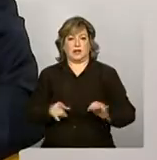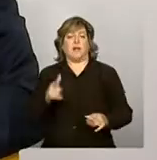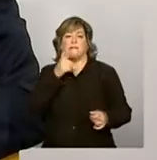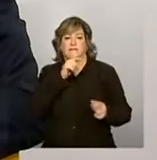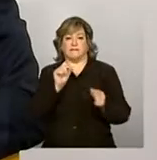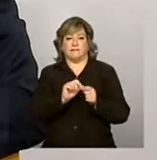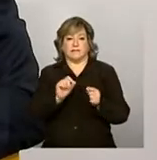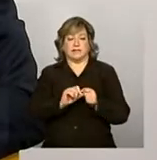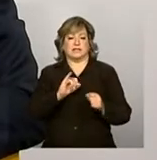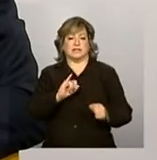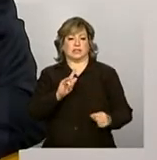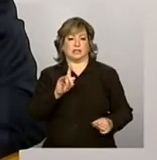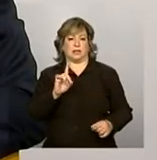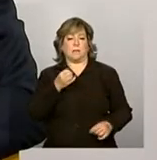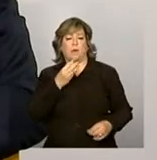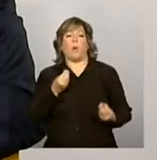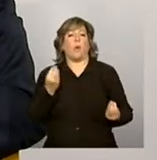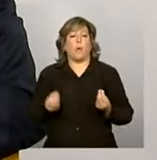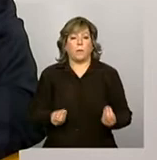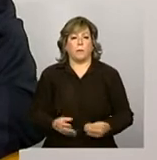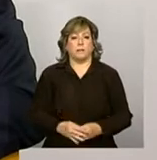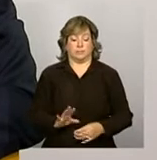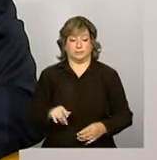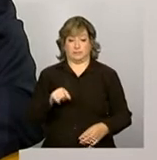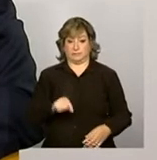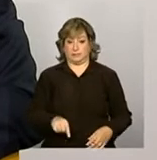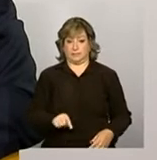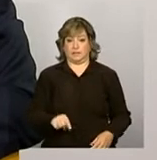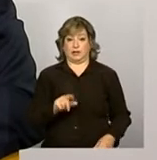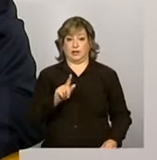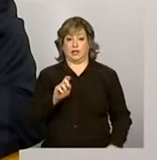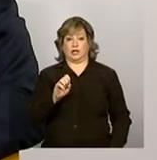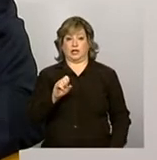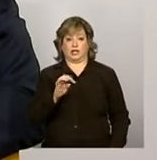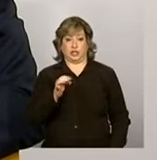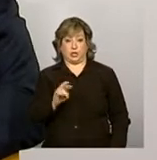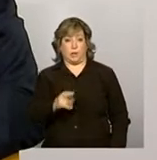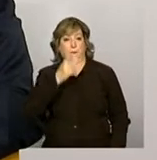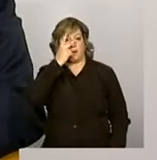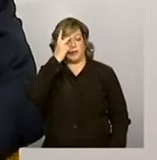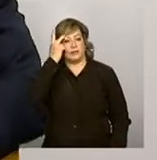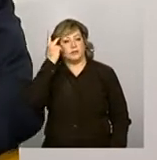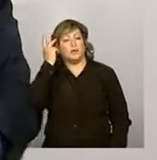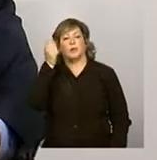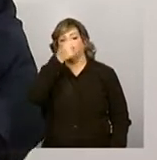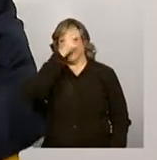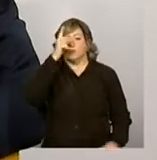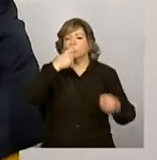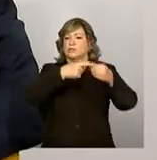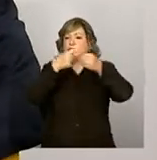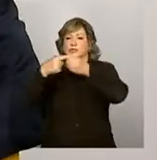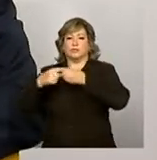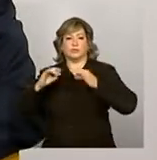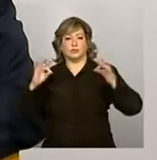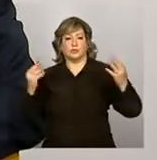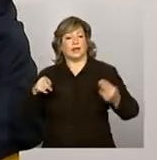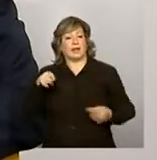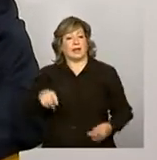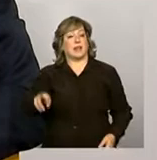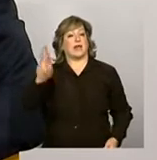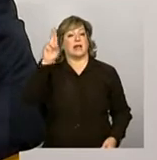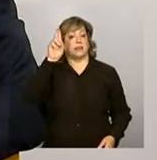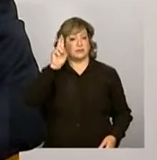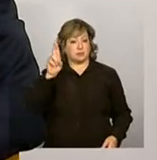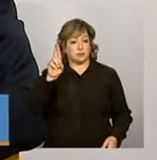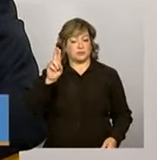Olha, o gestor realmente é uma pessoa muito importante para o programa, porque ele é, primeiramente, ele é o responsável